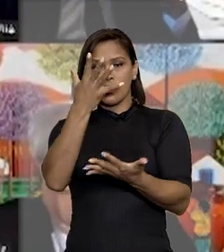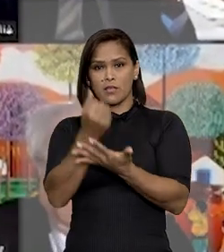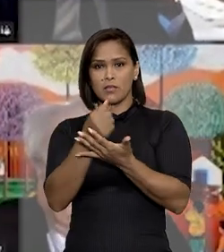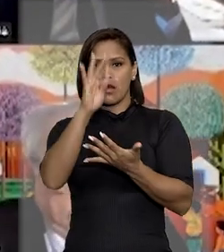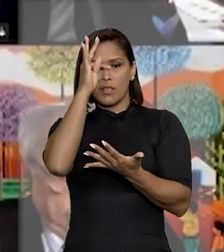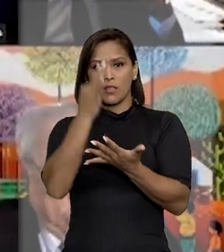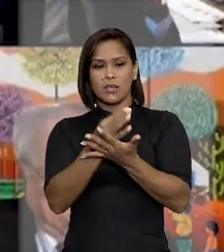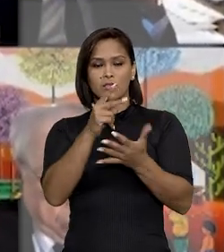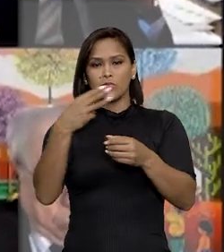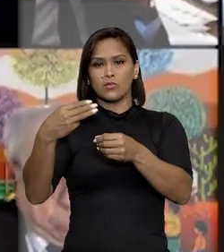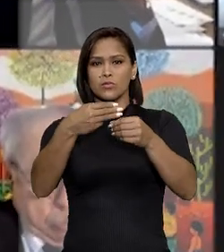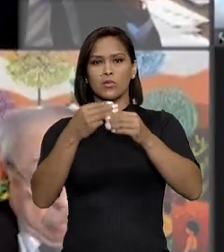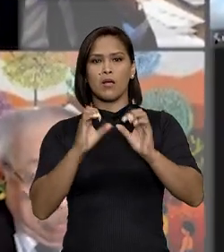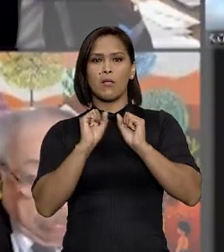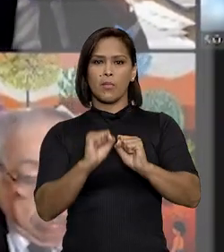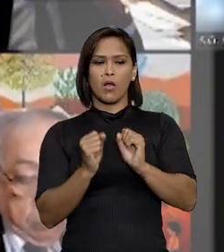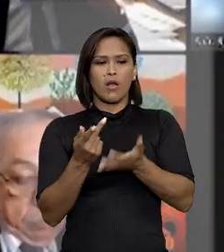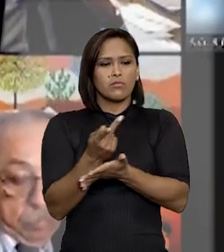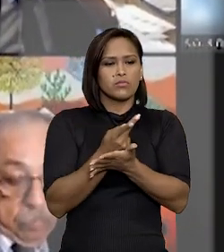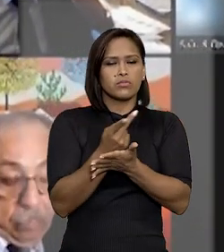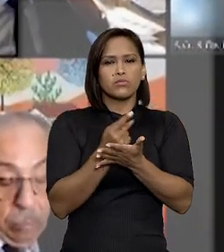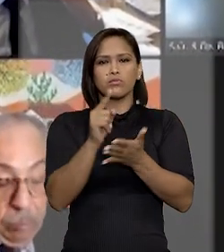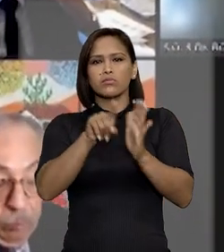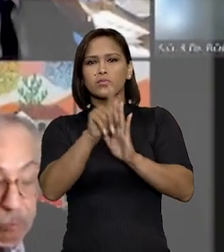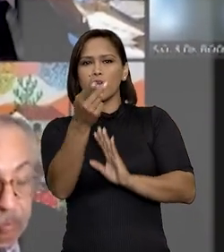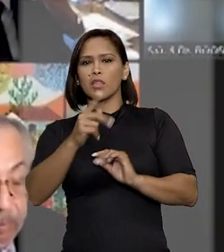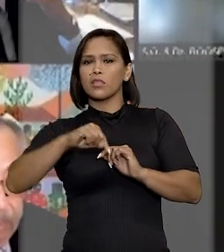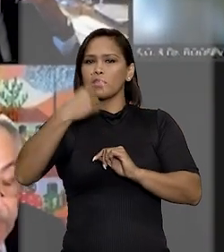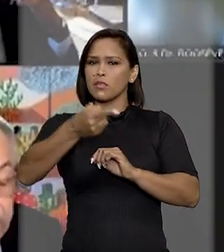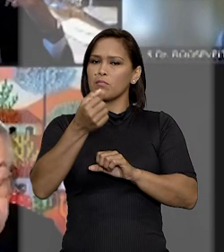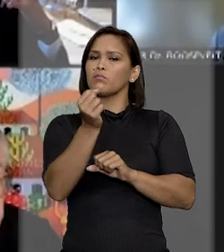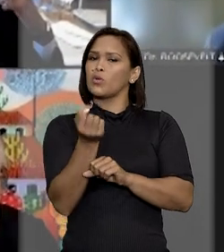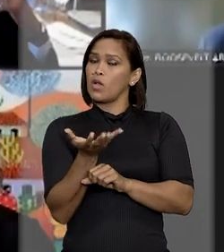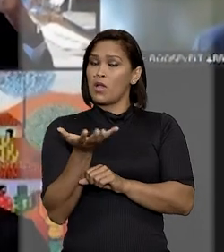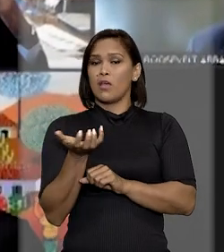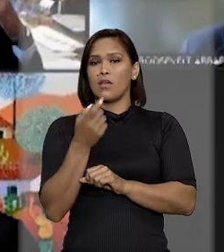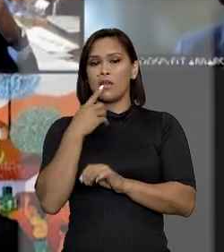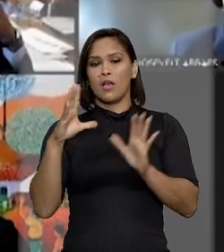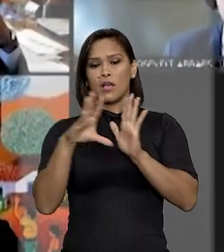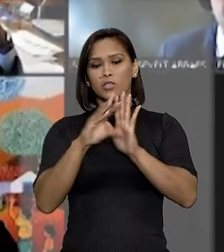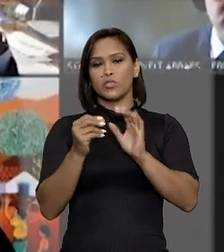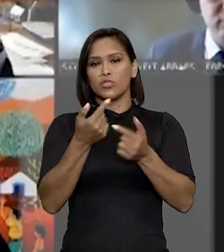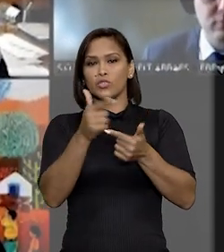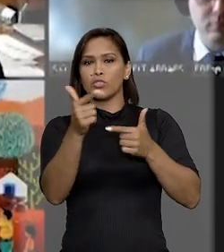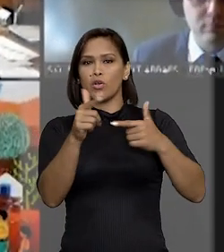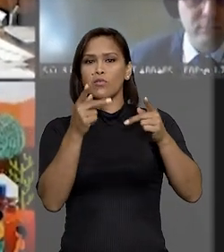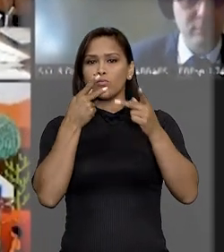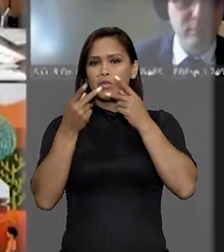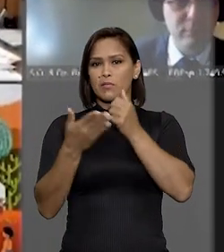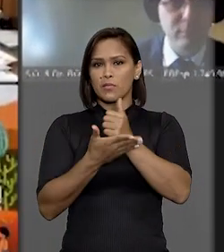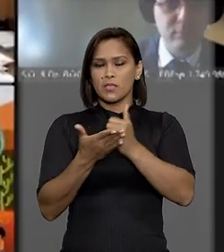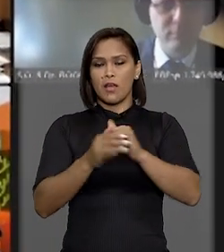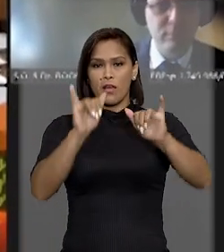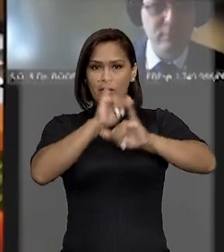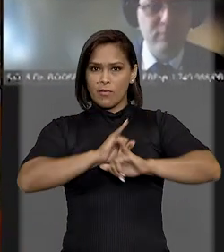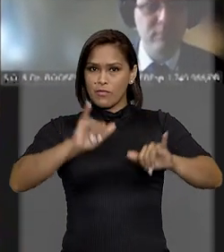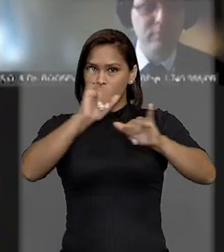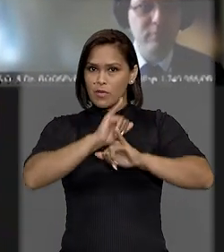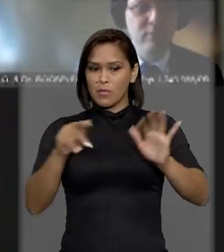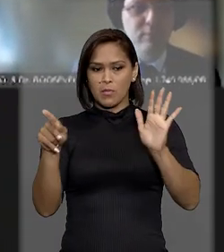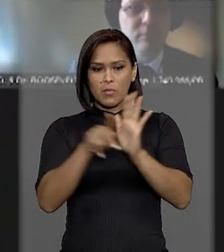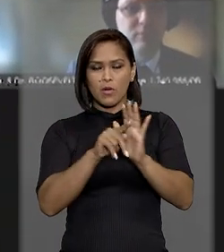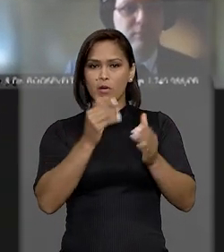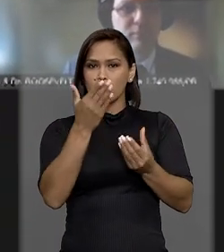caso fosse aceita a tese de que os municípios podem buscar o ressarcimento posterior, pretendendo a adoção de novos critérios com base nas